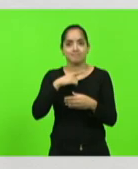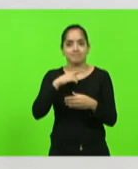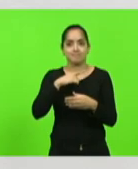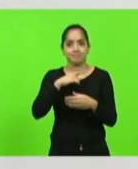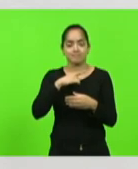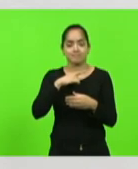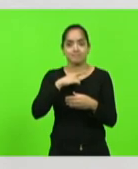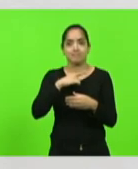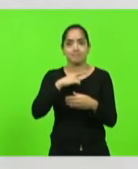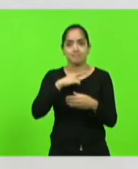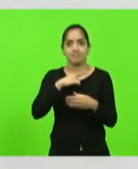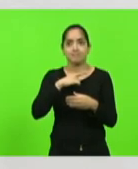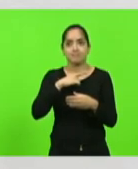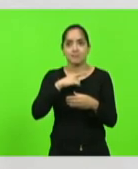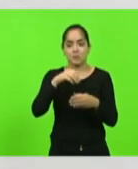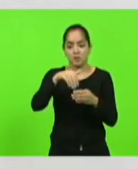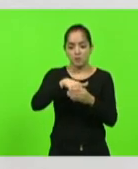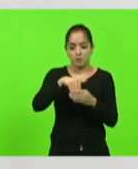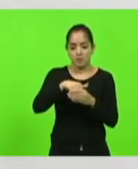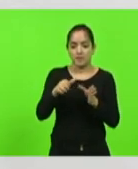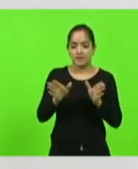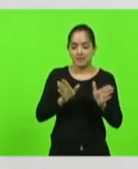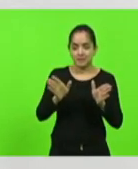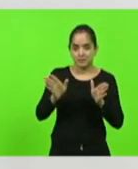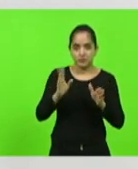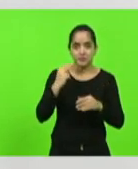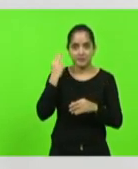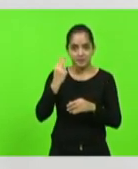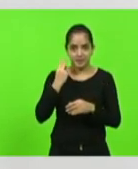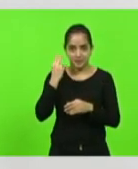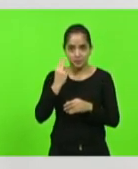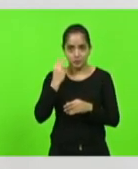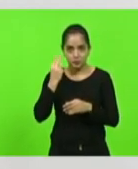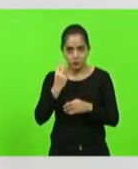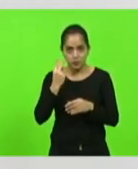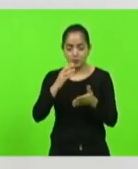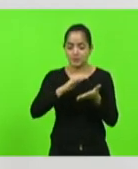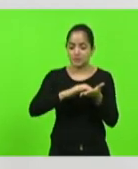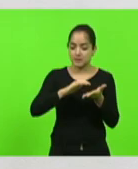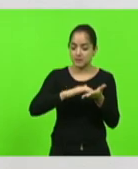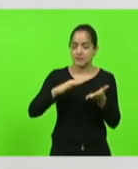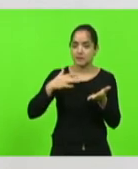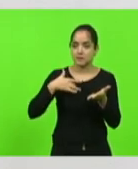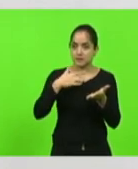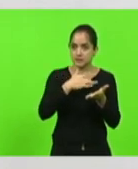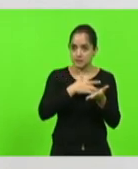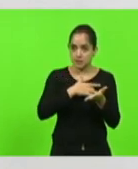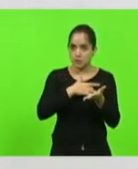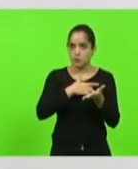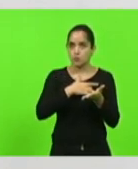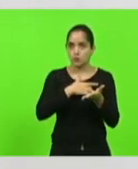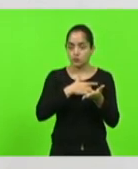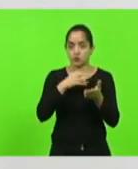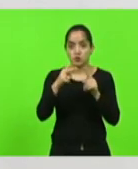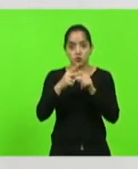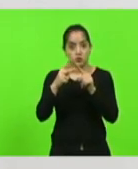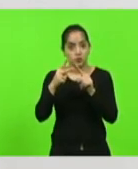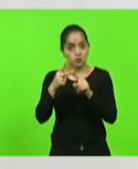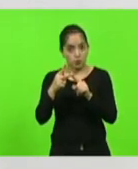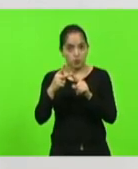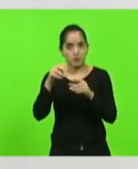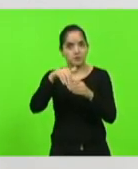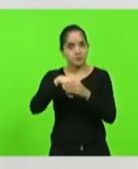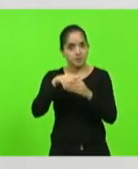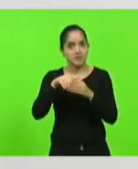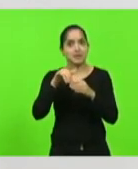exercer o mandato de vereador de secretário da saúde dois mandatos consecutivos de